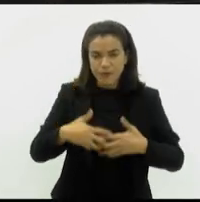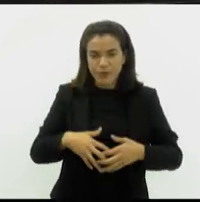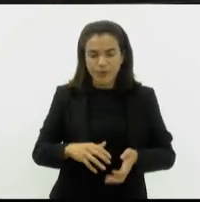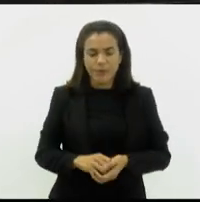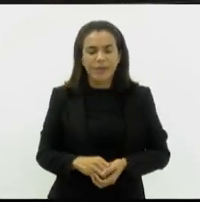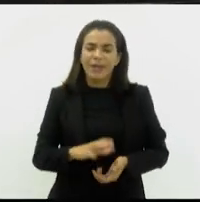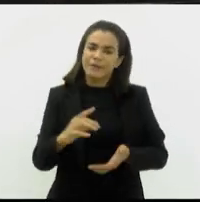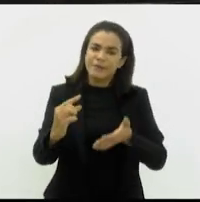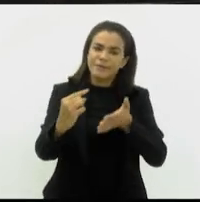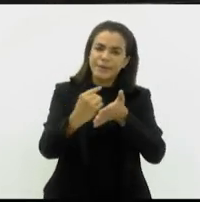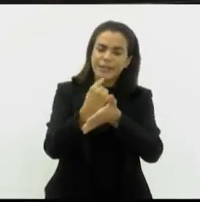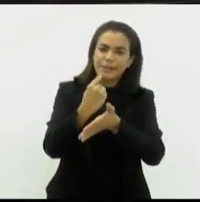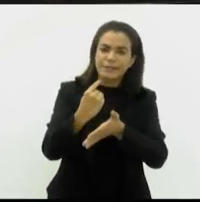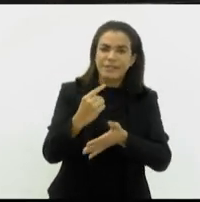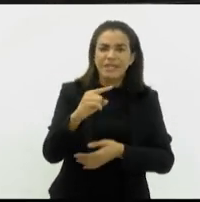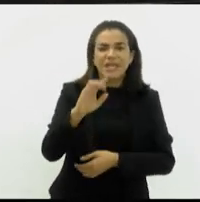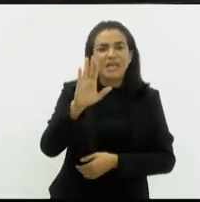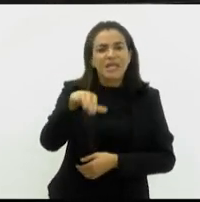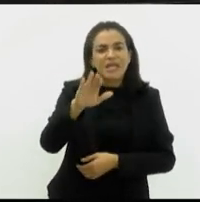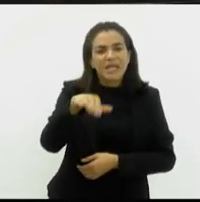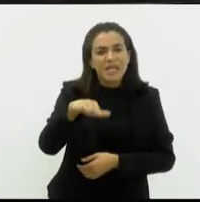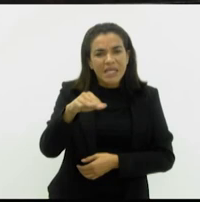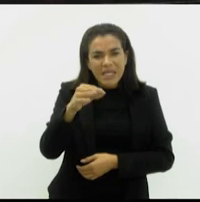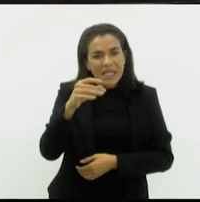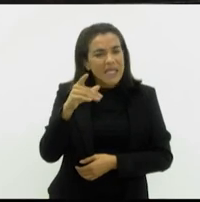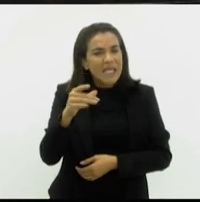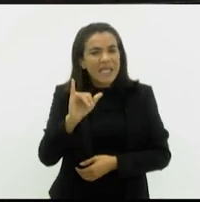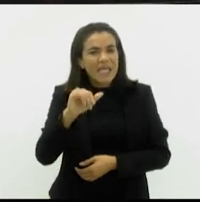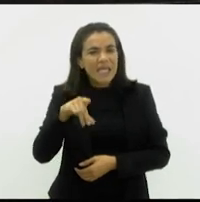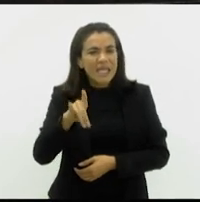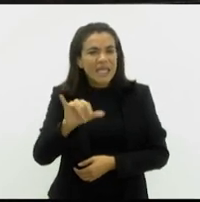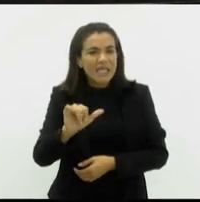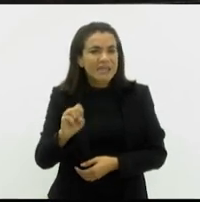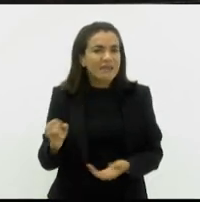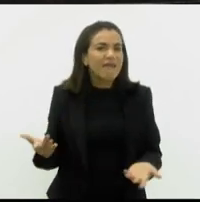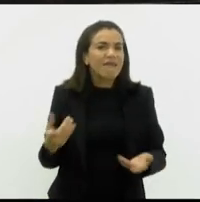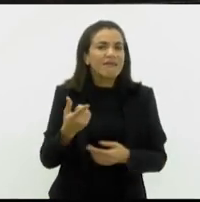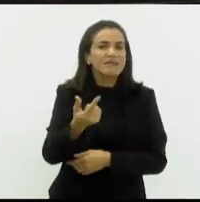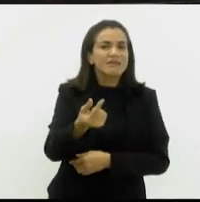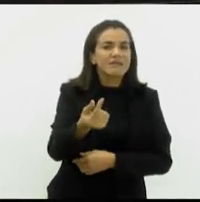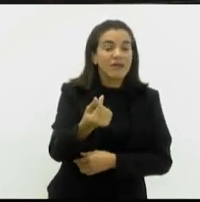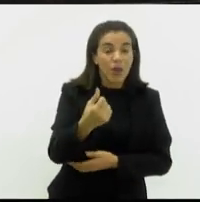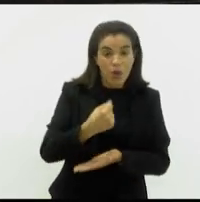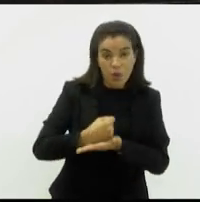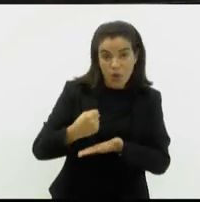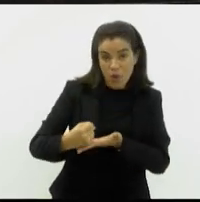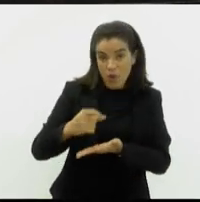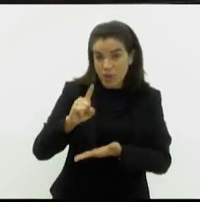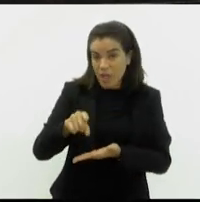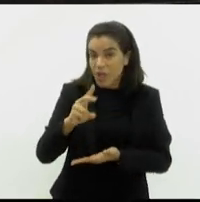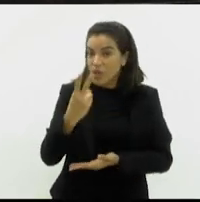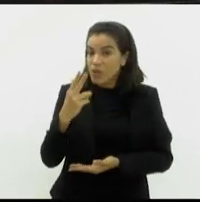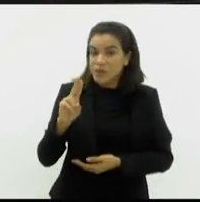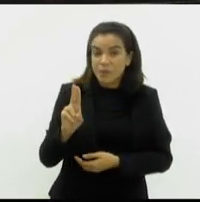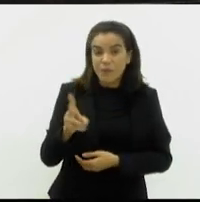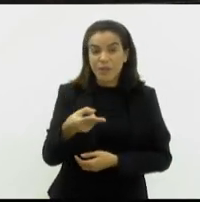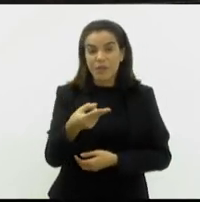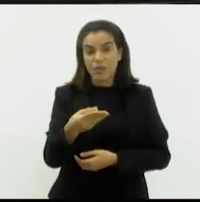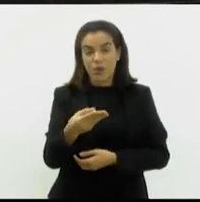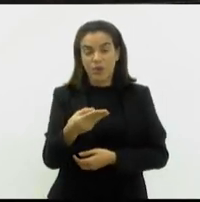pergunta, Índia não tem dinheiro, eu respondo, meu amor. O contrato inicial era de 2 milhões e meio.